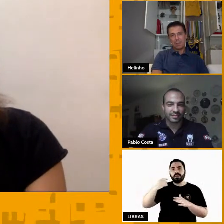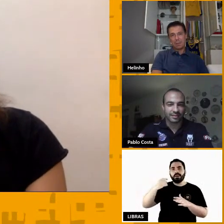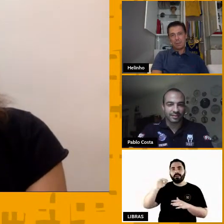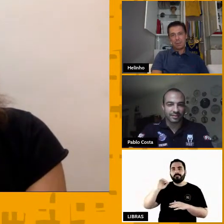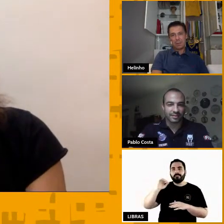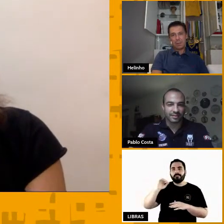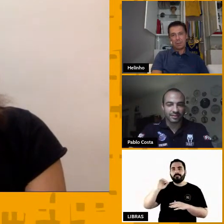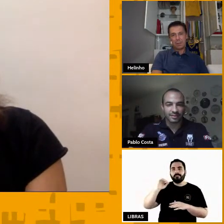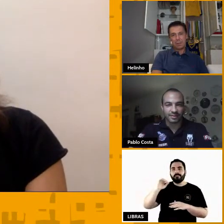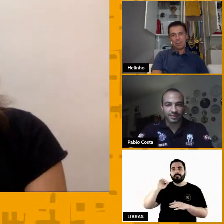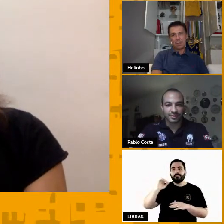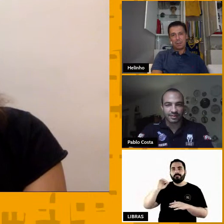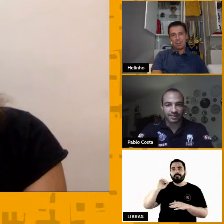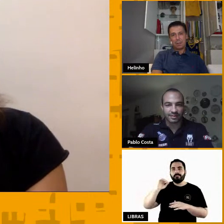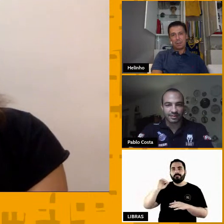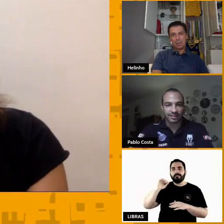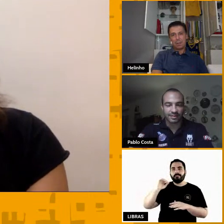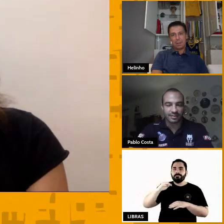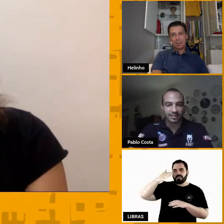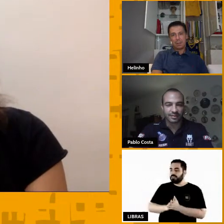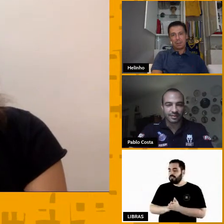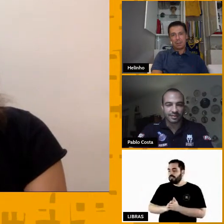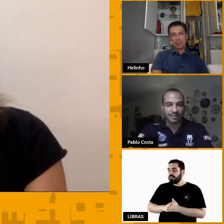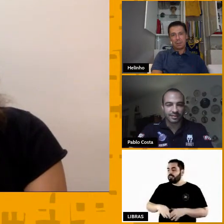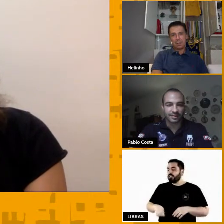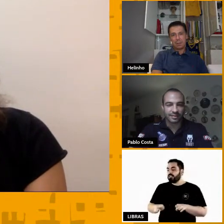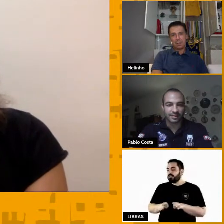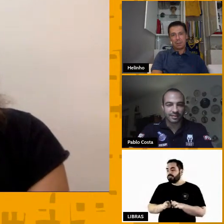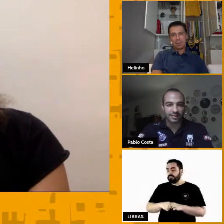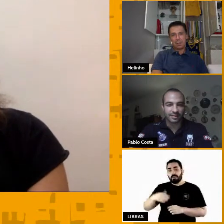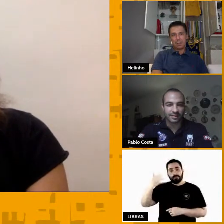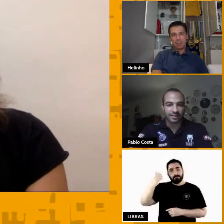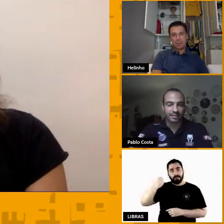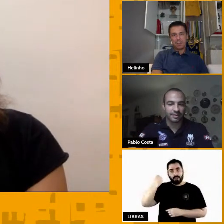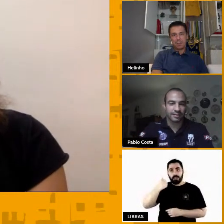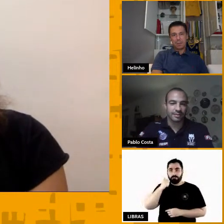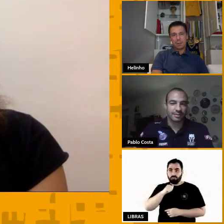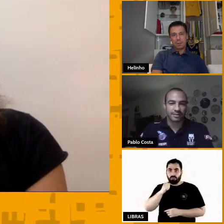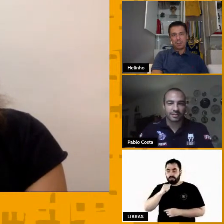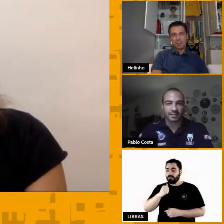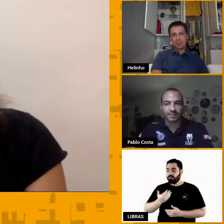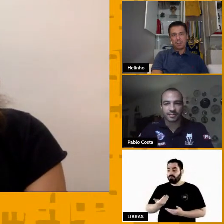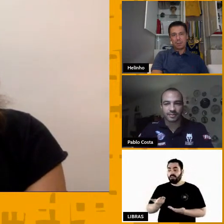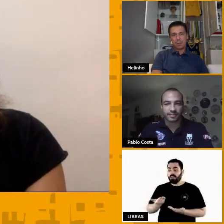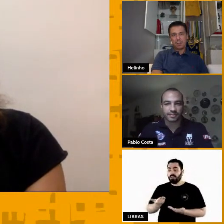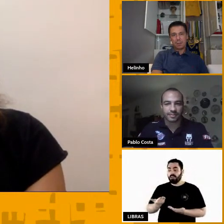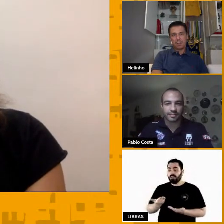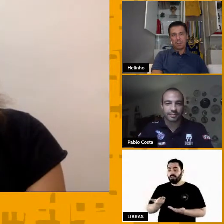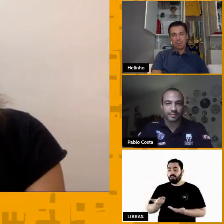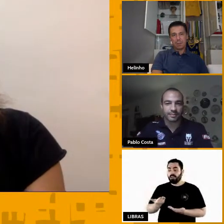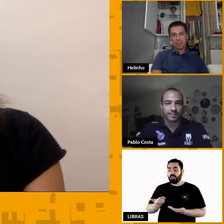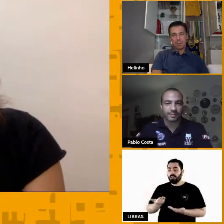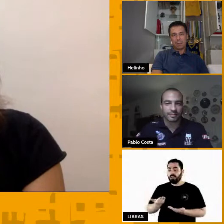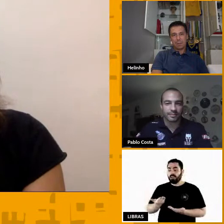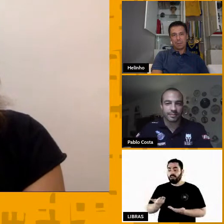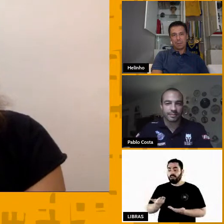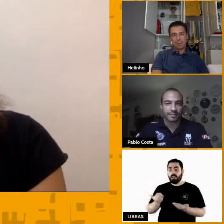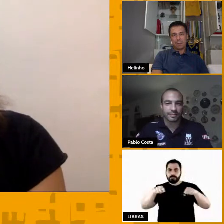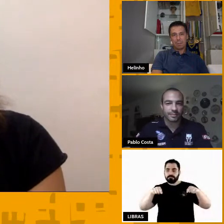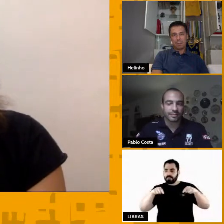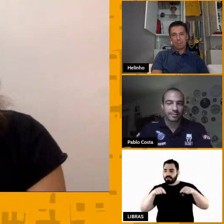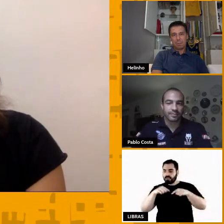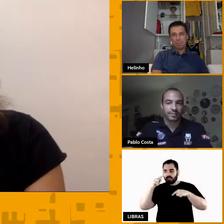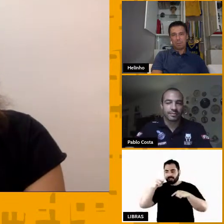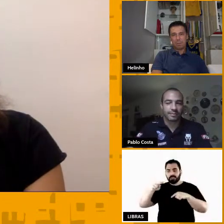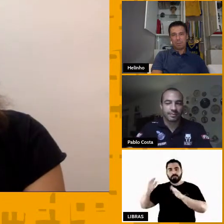ombro, branca, e estou aqui no meu cantinho de casa, com uma prateleira cheia de livros de esporte,